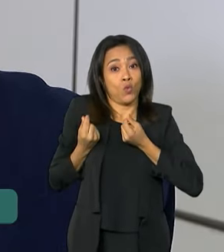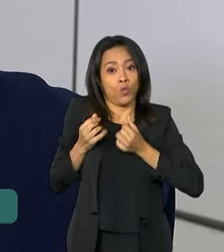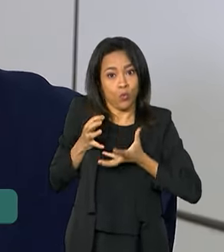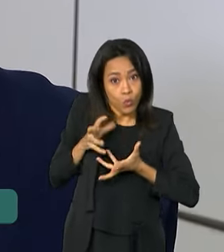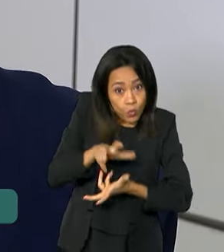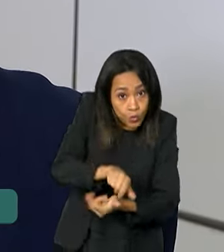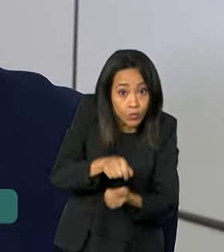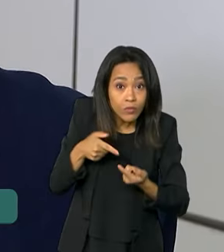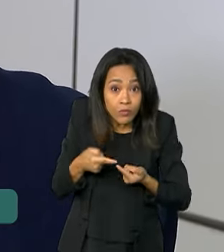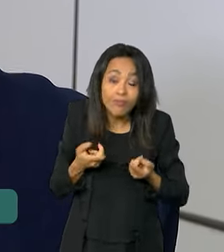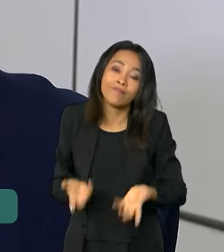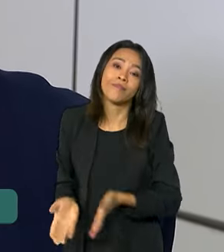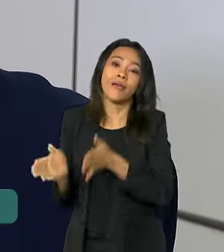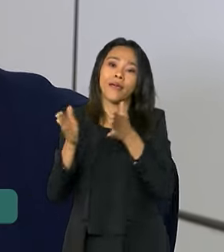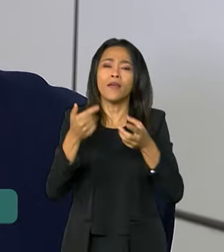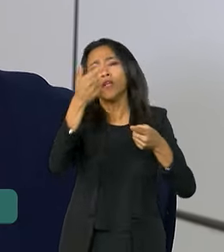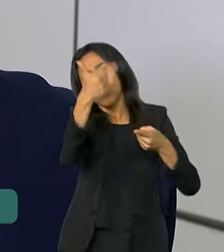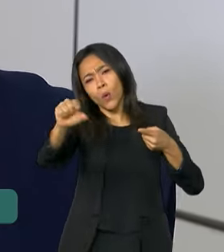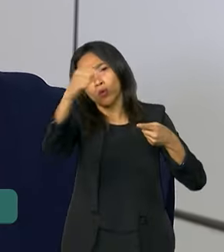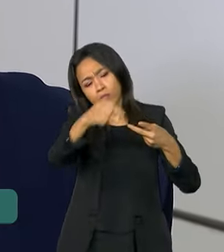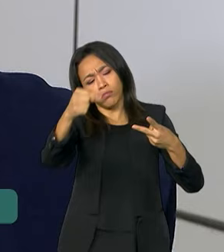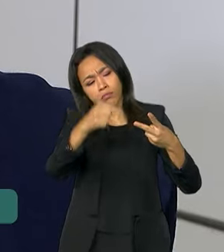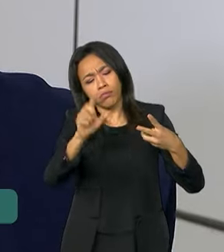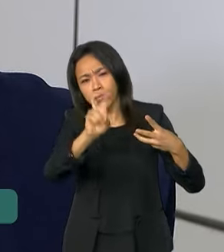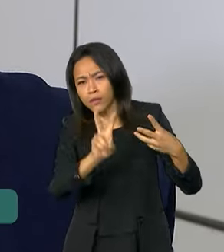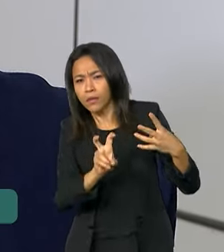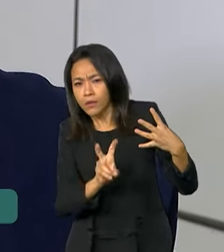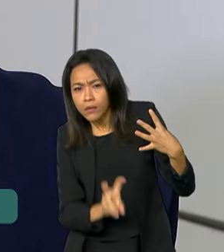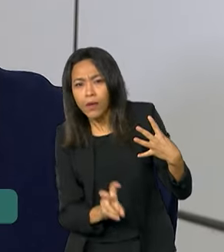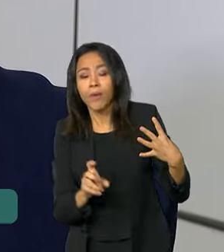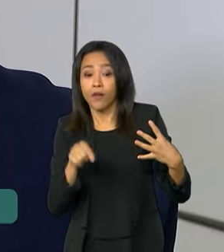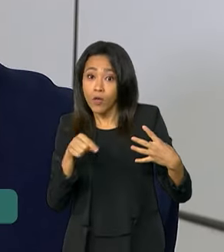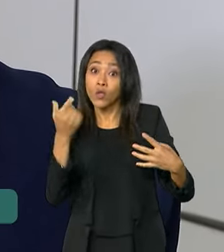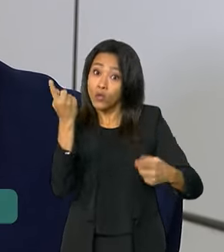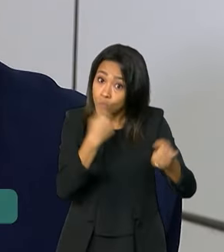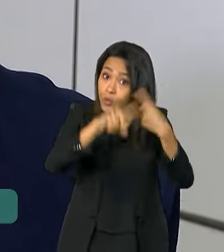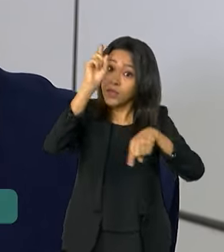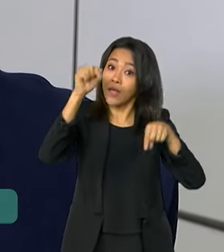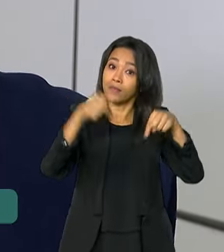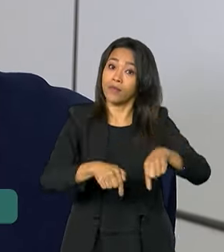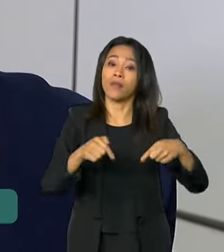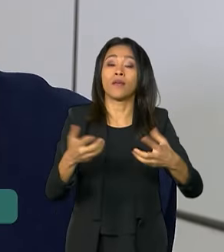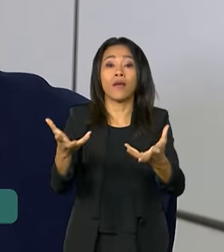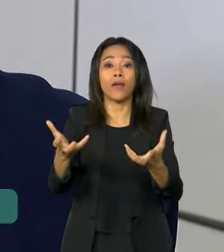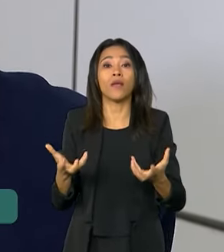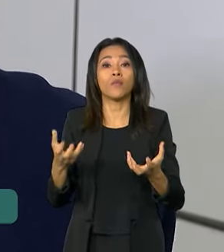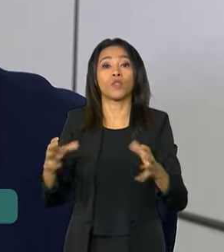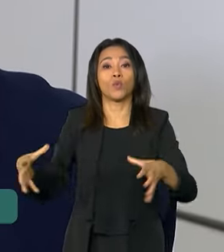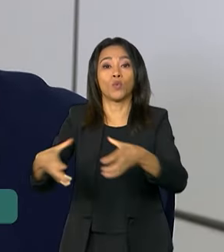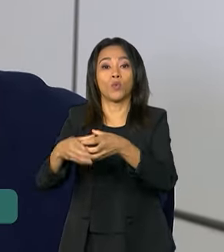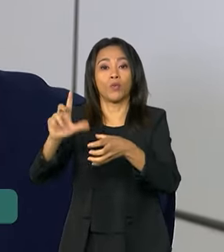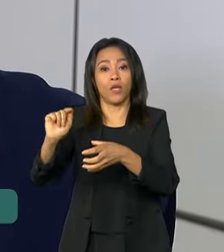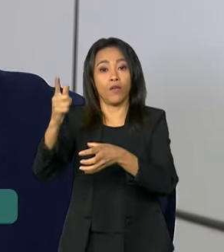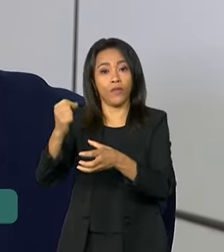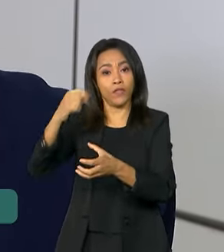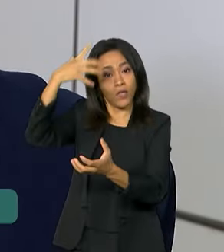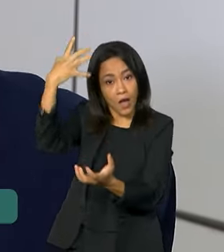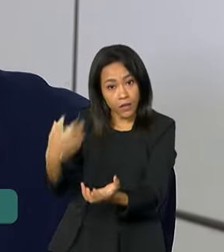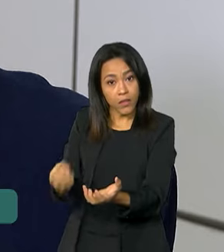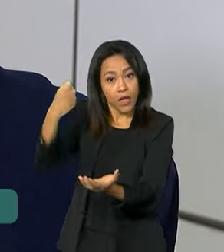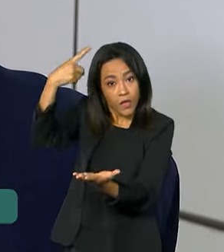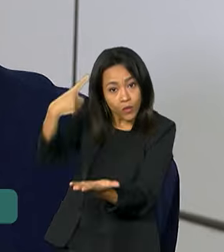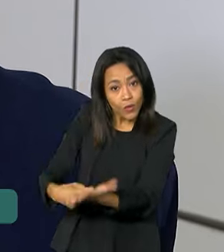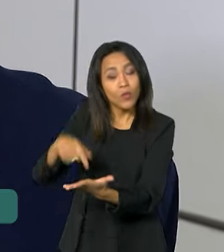regionais. Então, aquilo que a gente fez aqui com sucesso, nós queremos que o G20 assuma. Fazer a participação